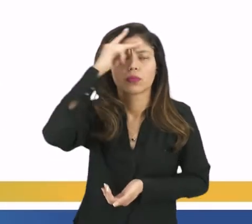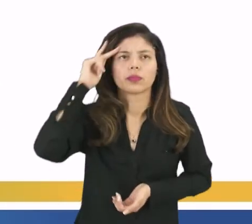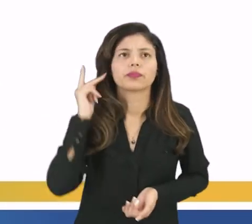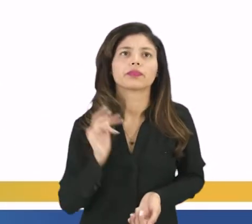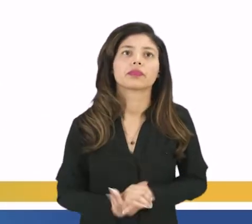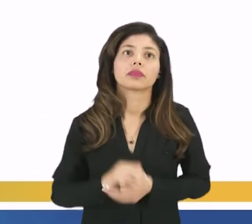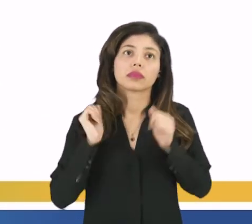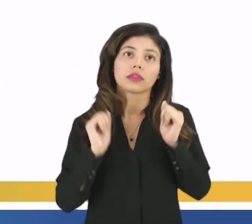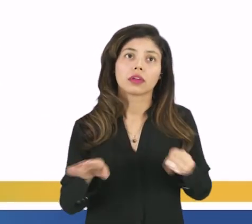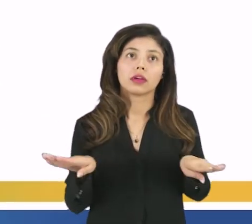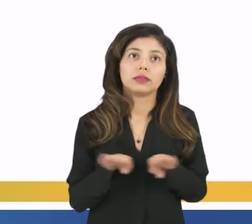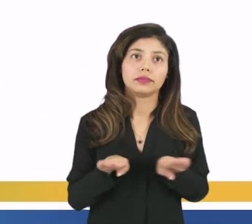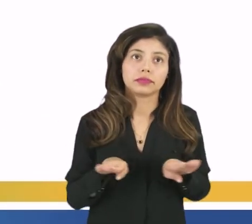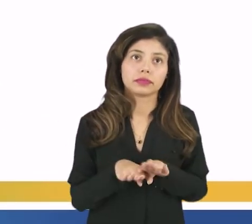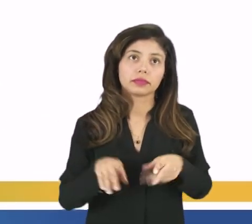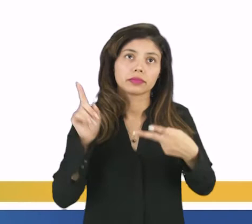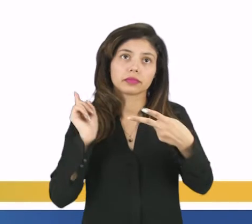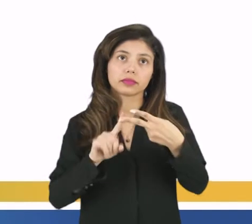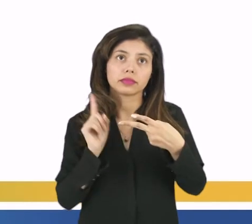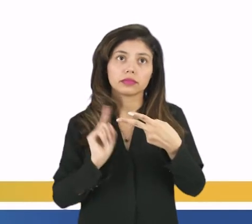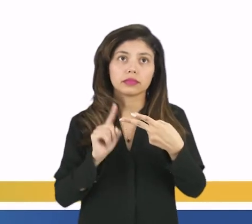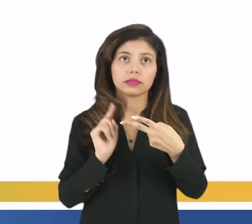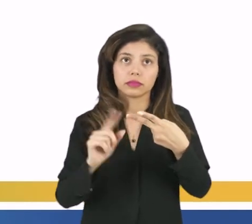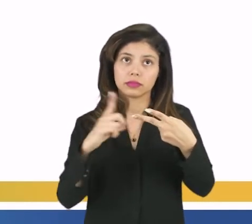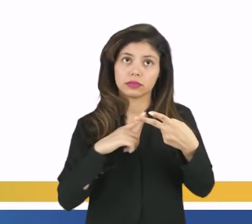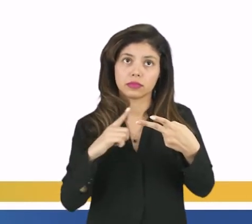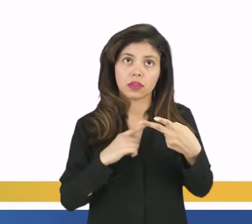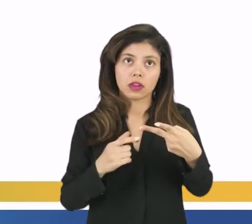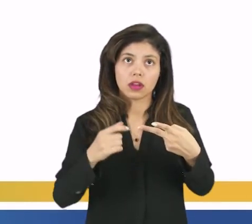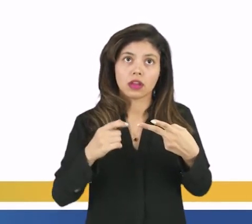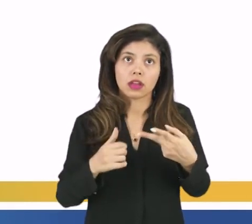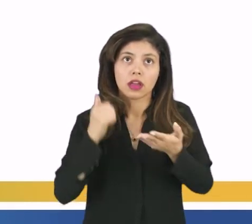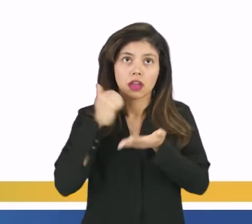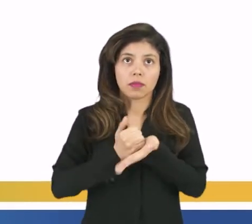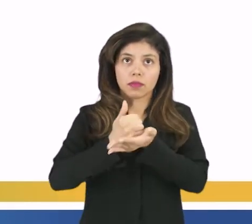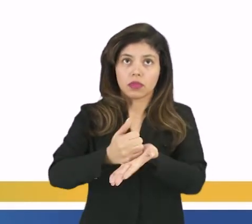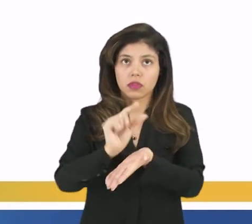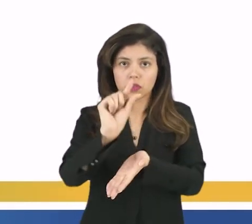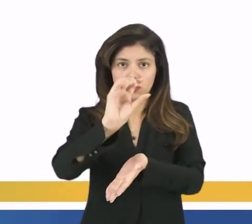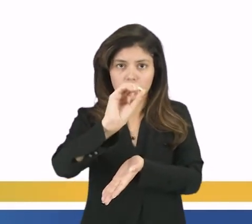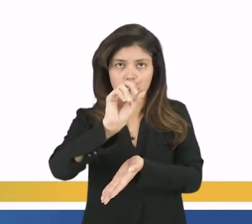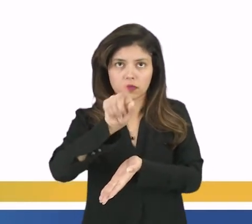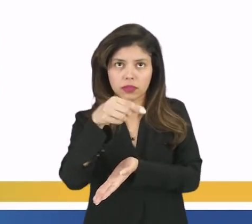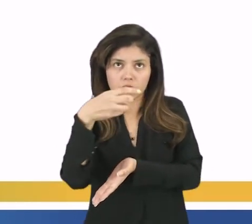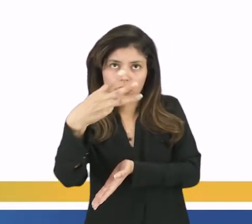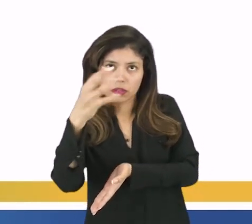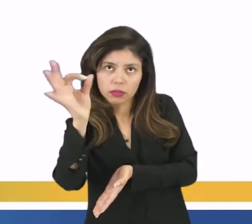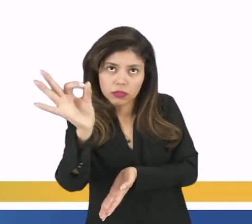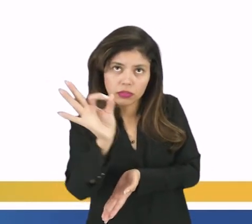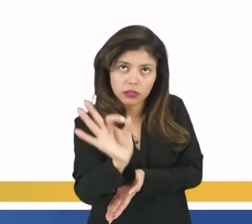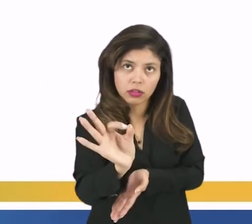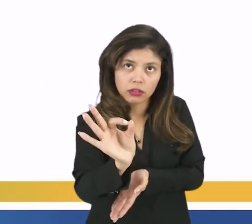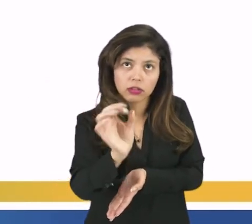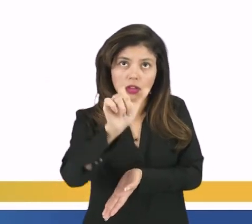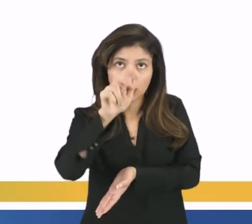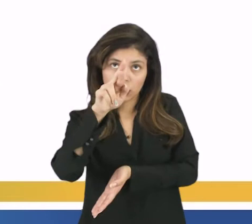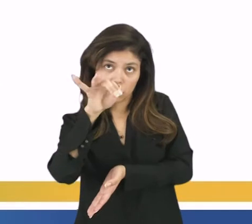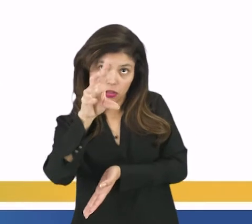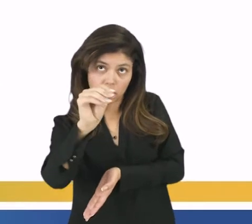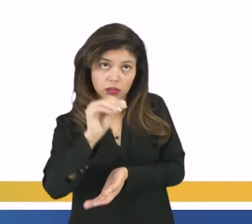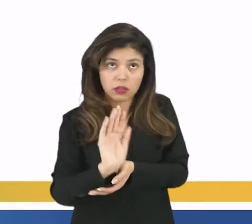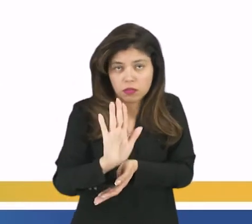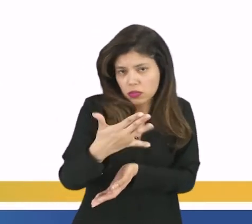Ele também tem que possuir o apoio de pelo menos 0,3% do eleitorado,